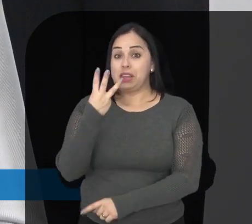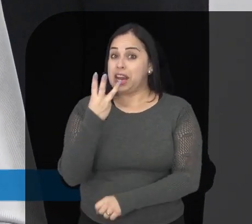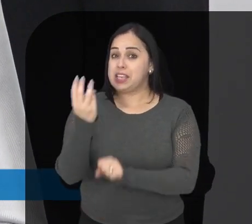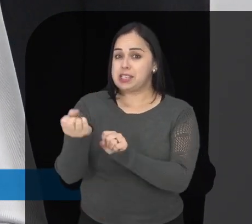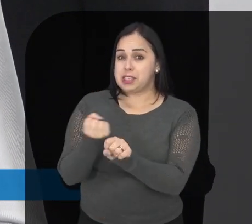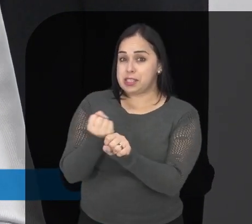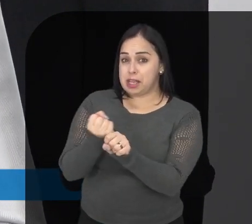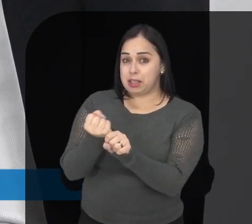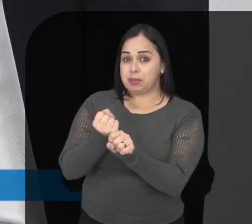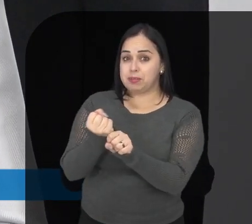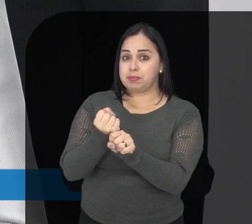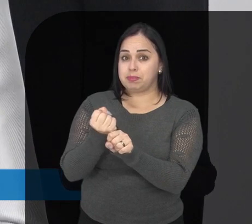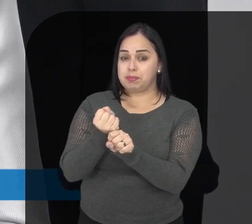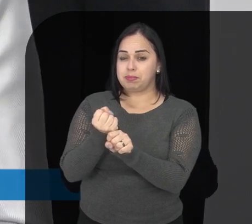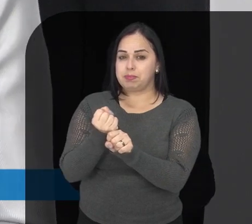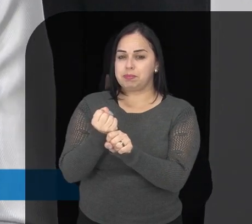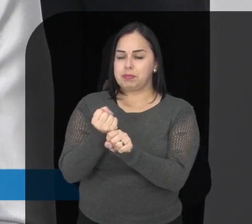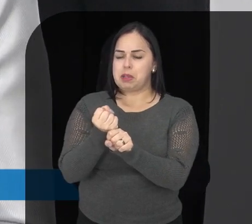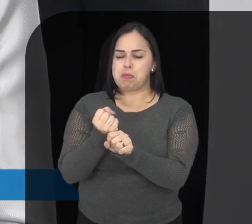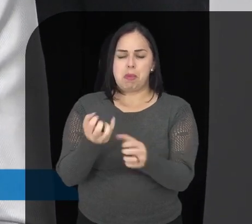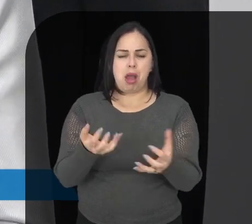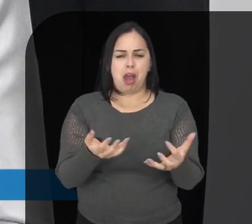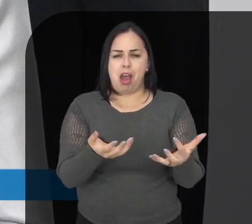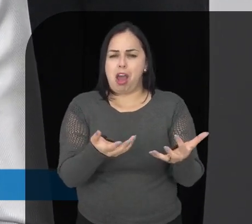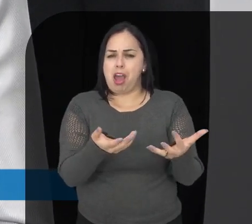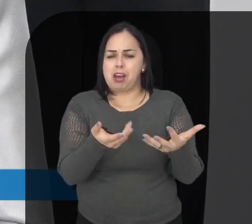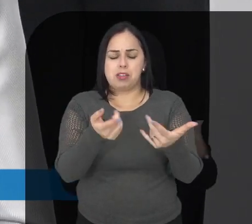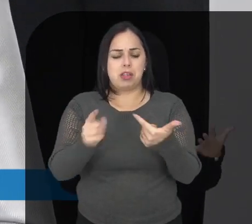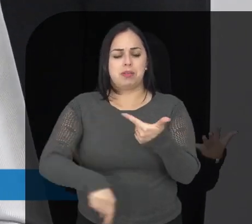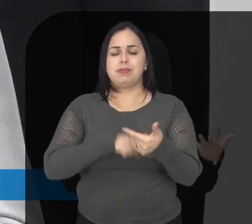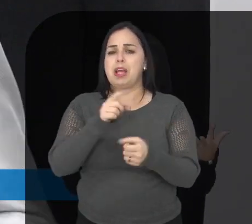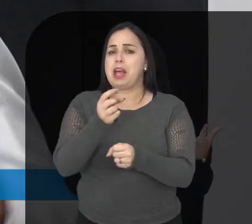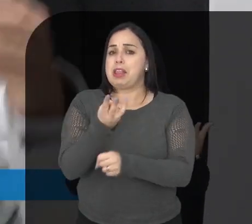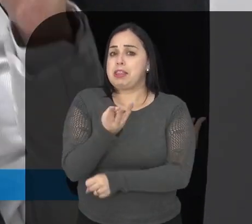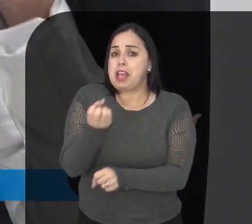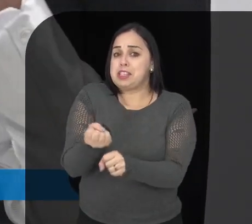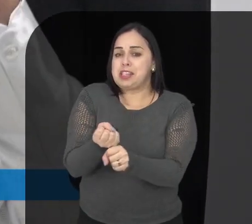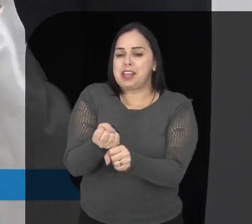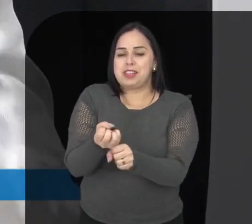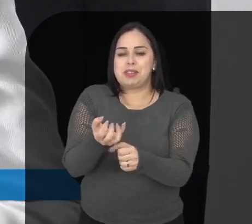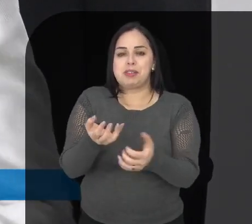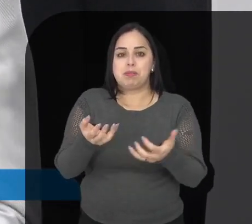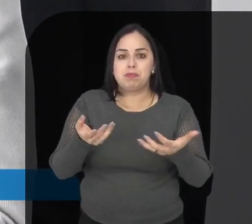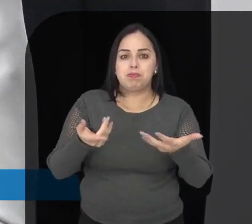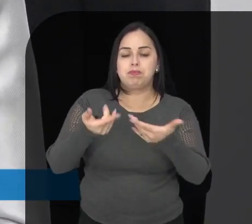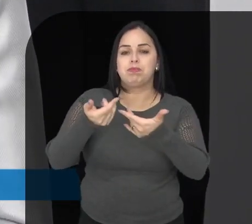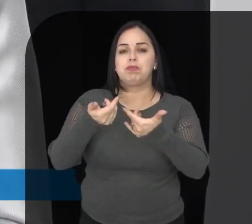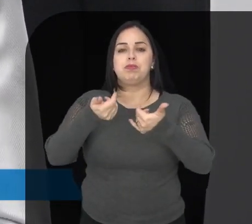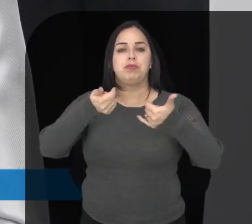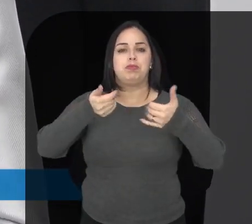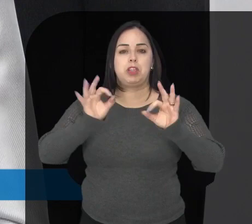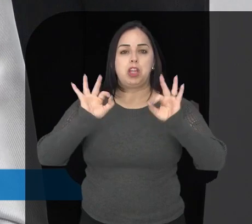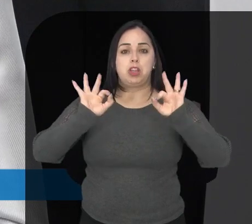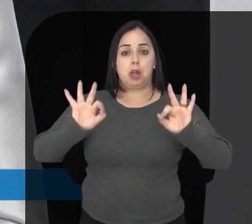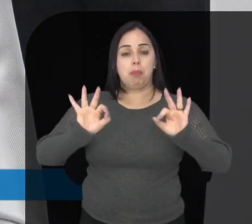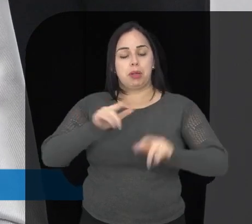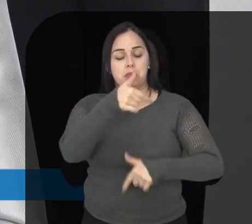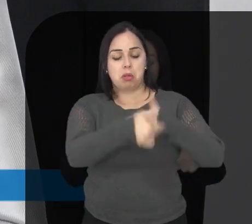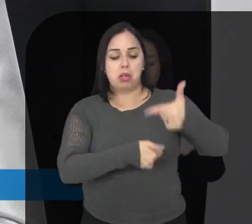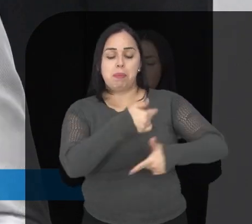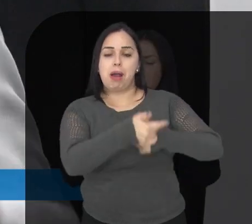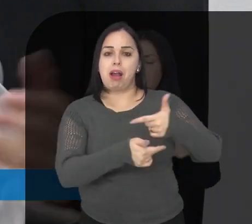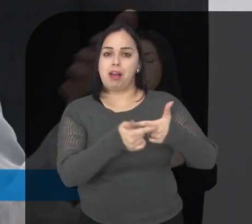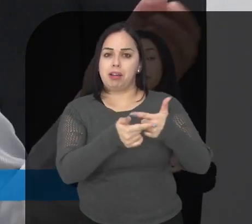São três anos espreendidos, três anos fantásticos de um trabalho